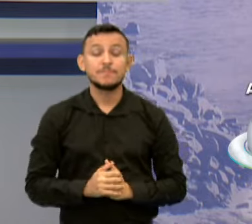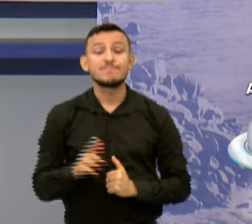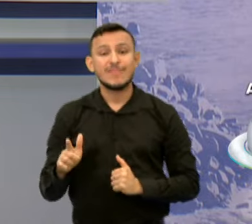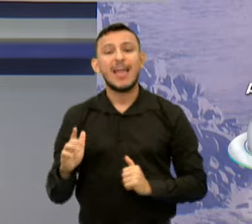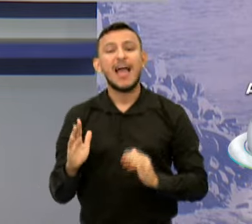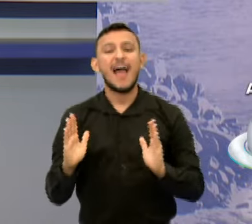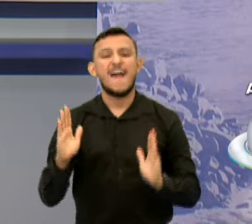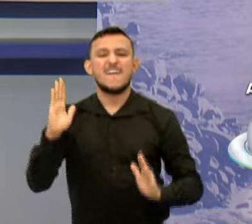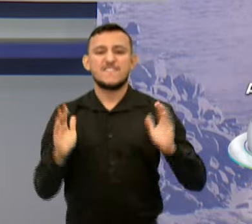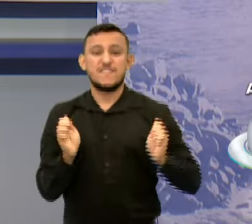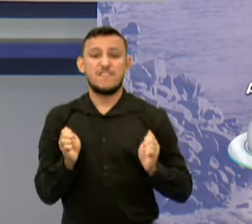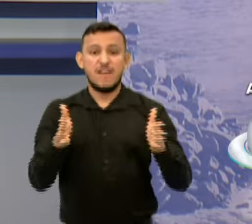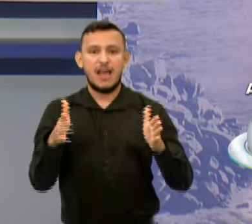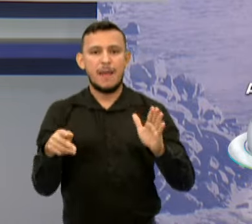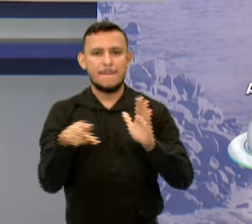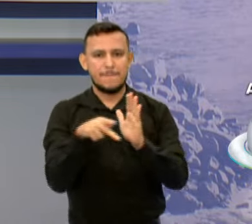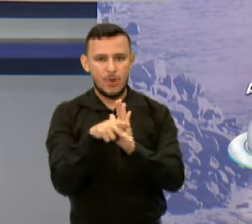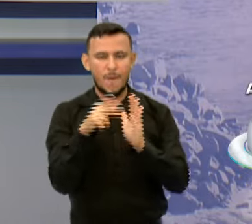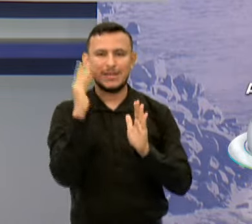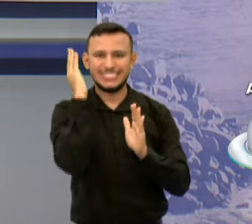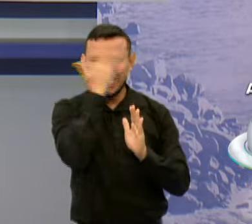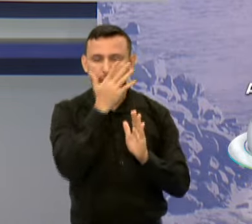a fala do candidato George Lima, muitos foram os pedidos...